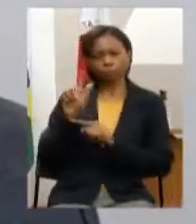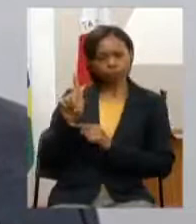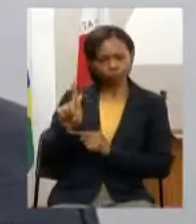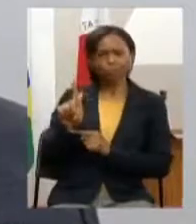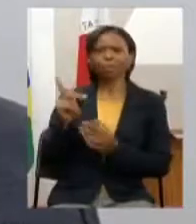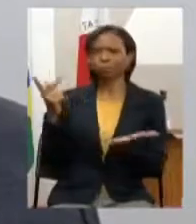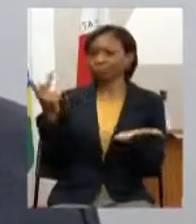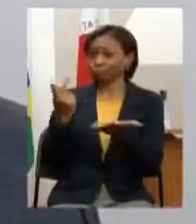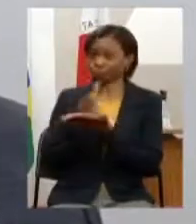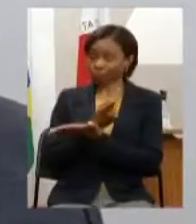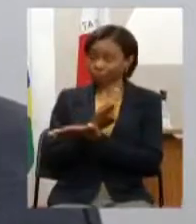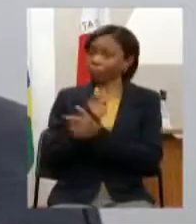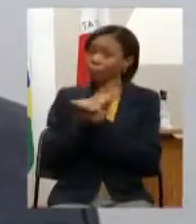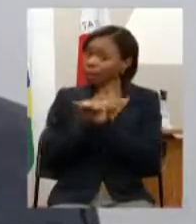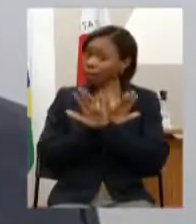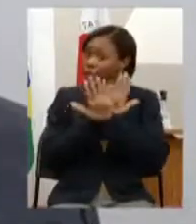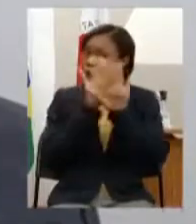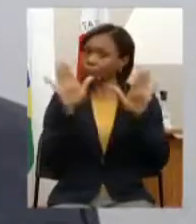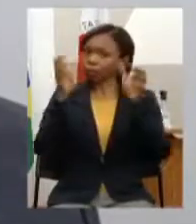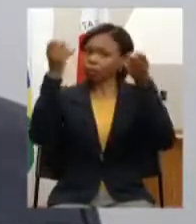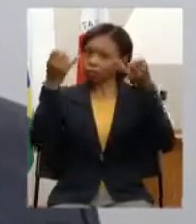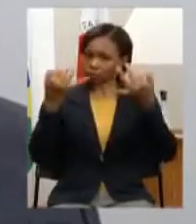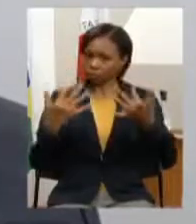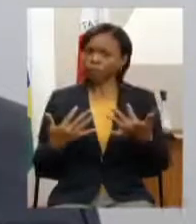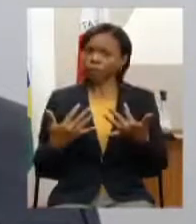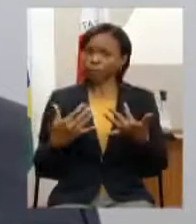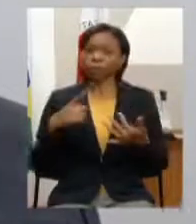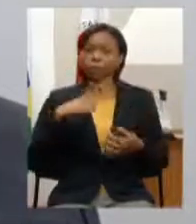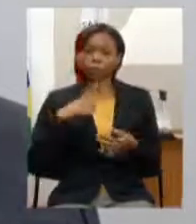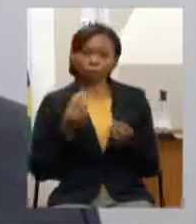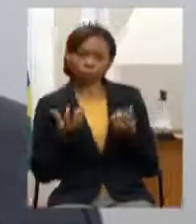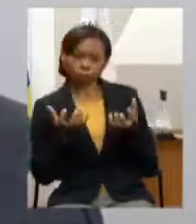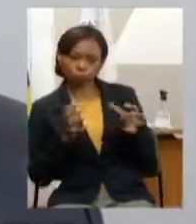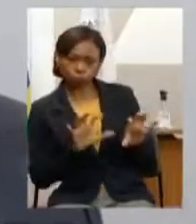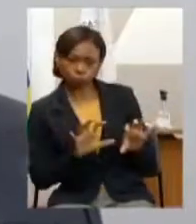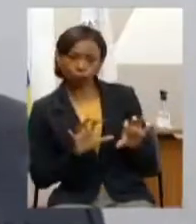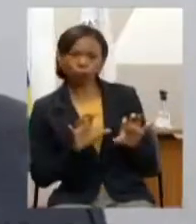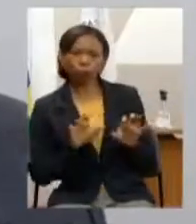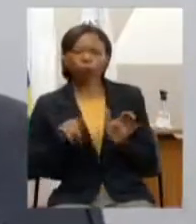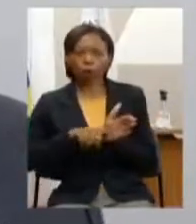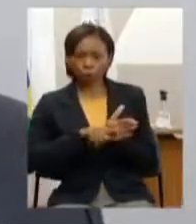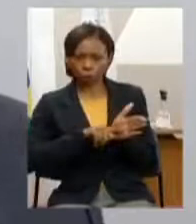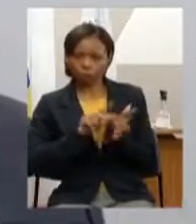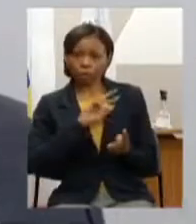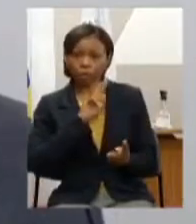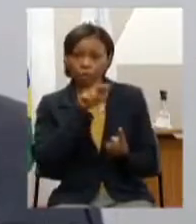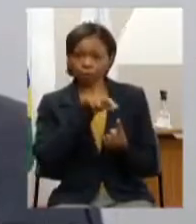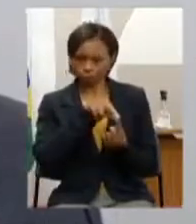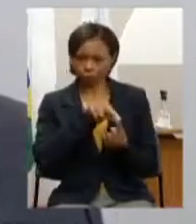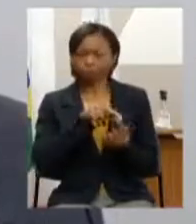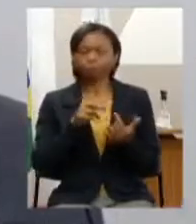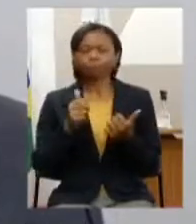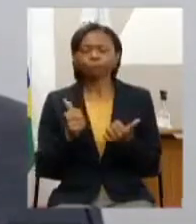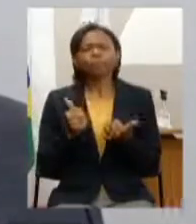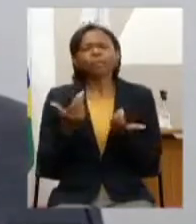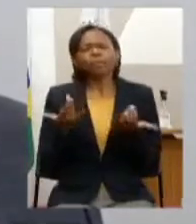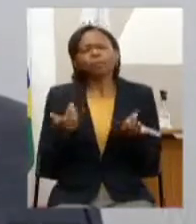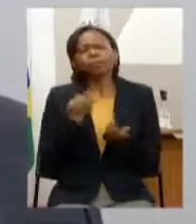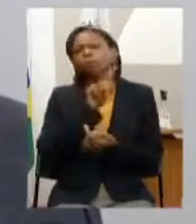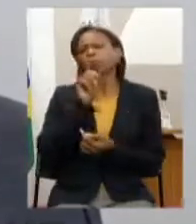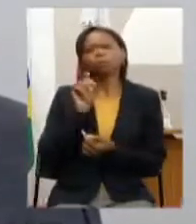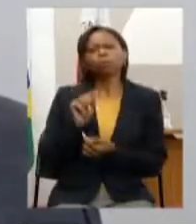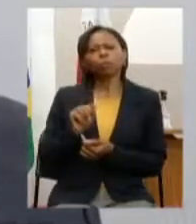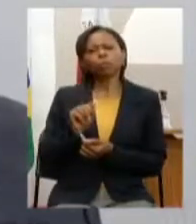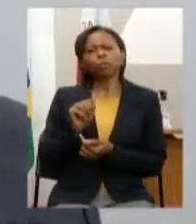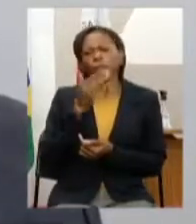esclarecidas a referência consta aqui no chat também então o questionamento natural é saber a opinião dos órgãos